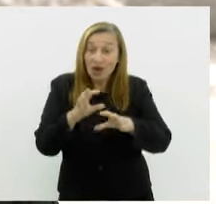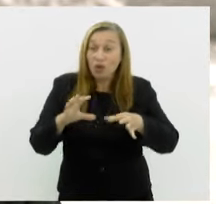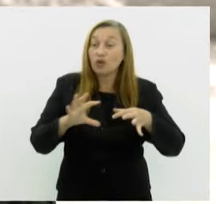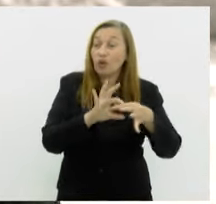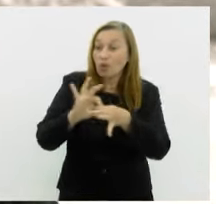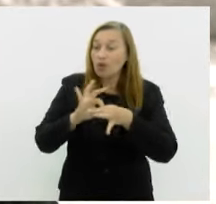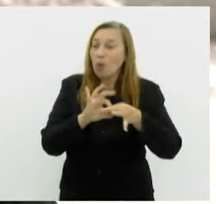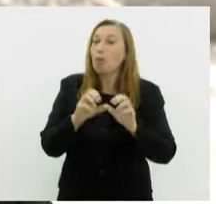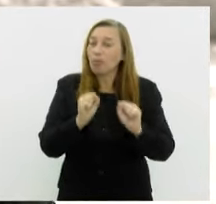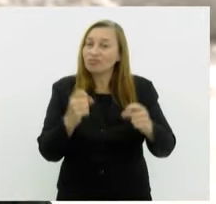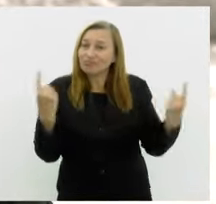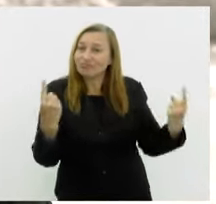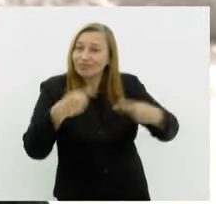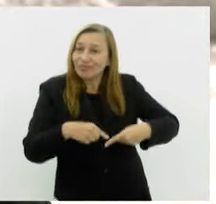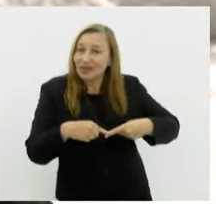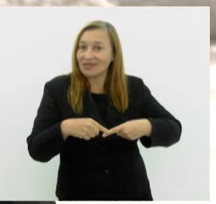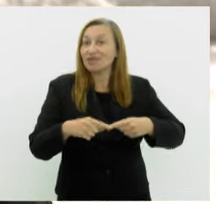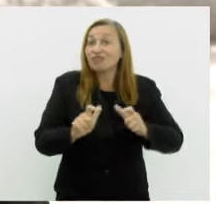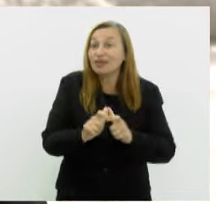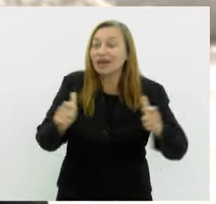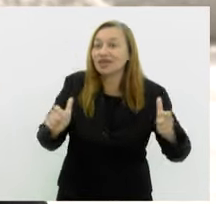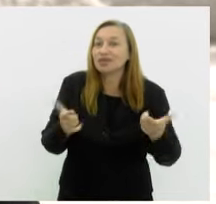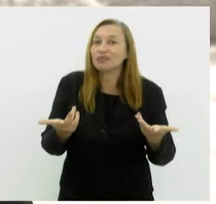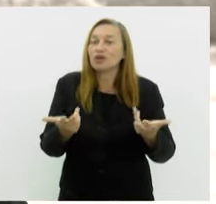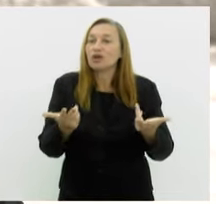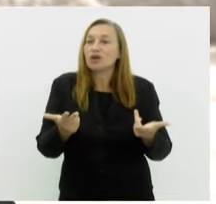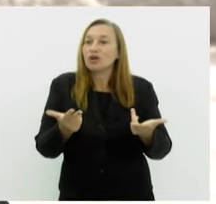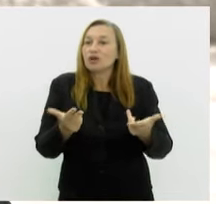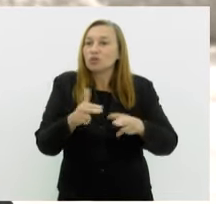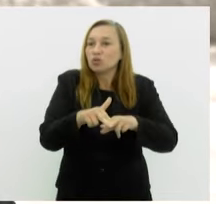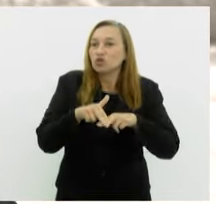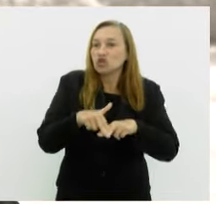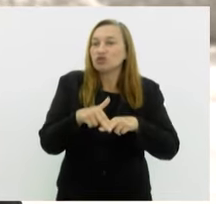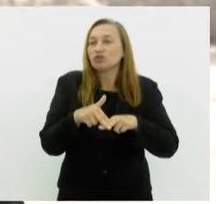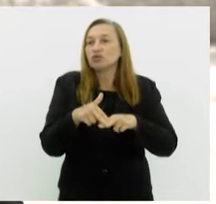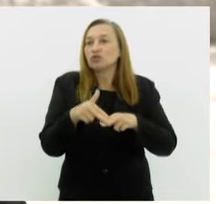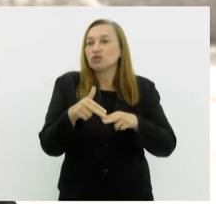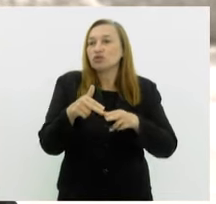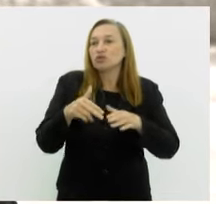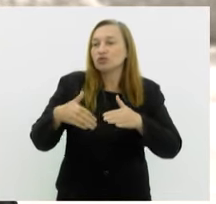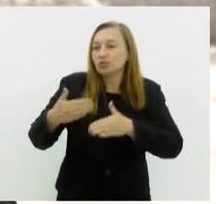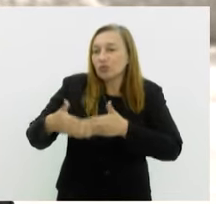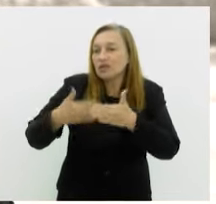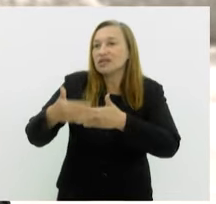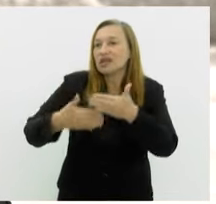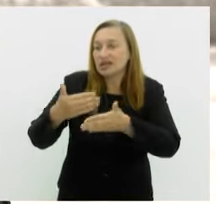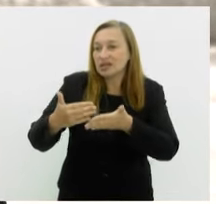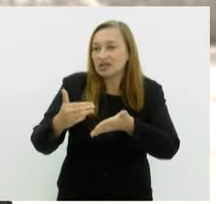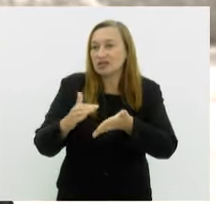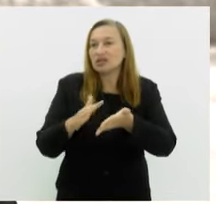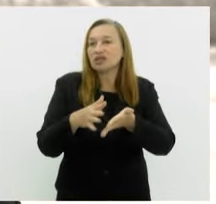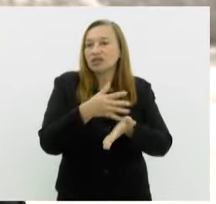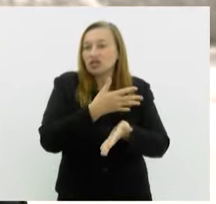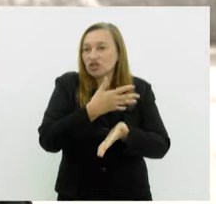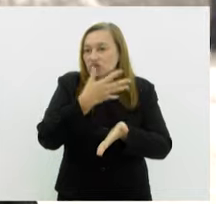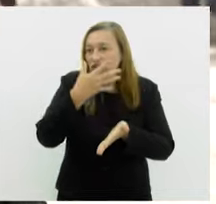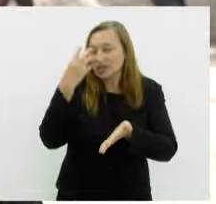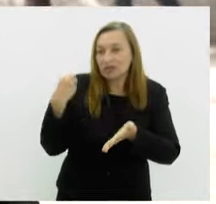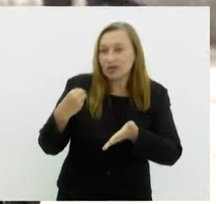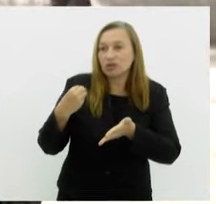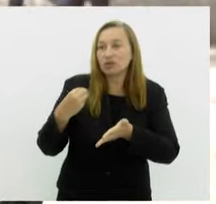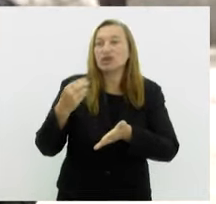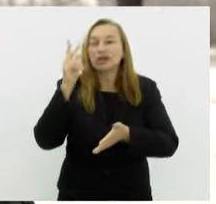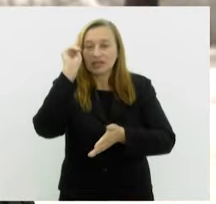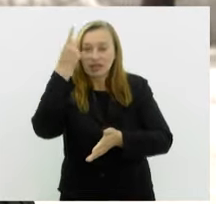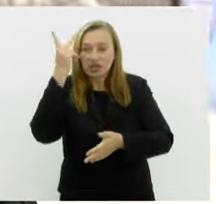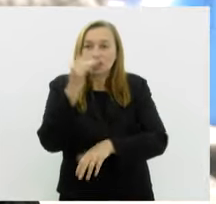posso dizer para você que é um desafio tremendo, até por conta dos processos de apagamento das nossas identidades e das nossas presenças na história do